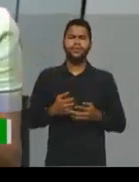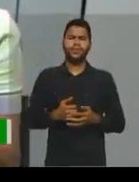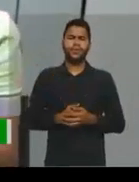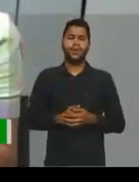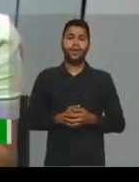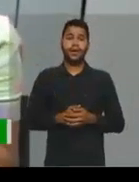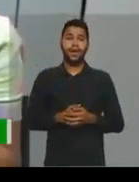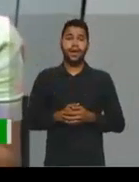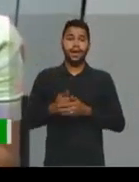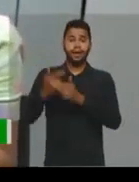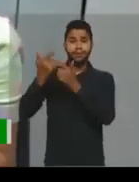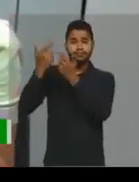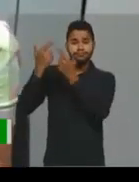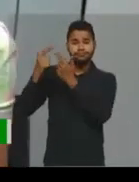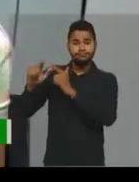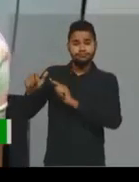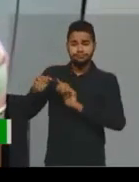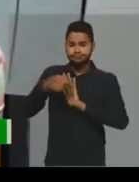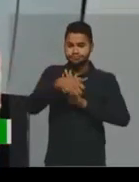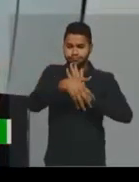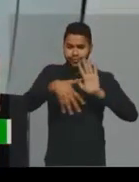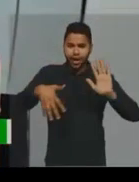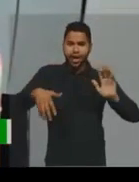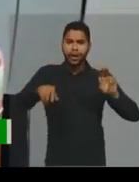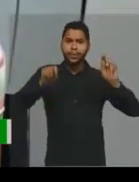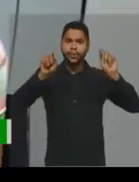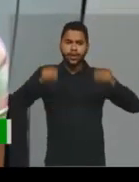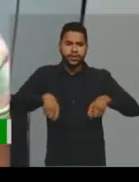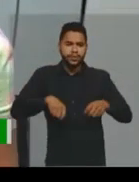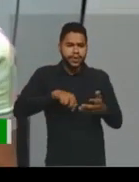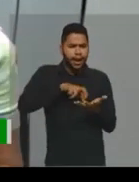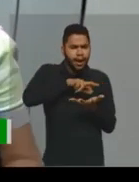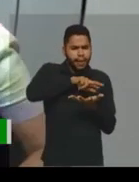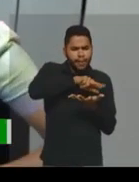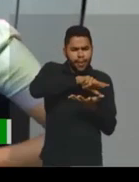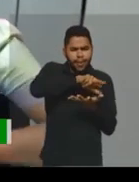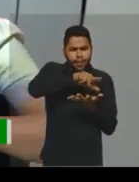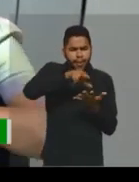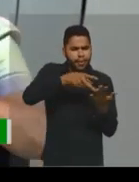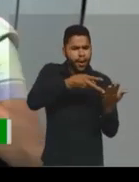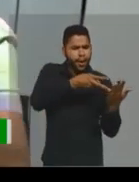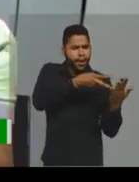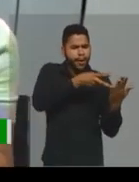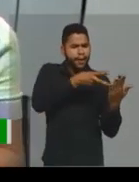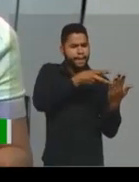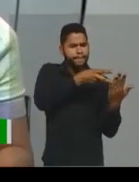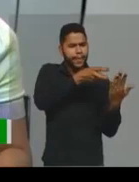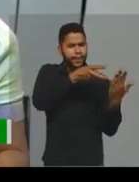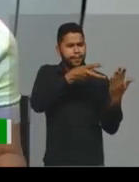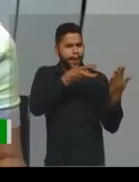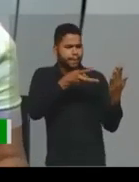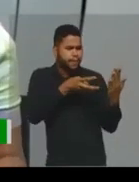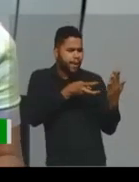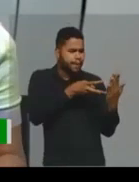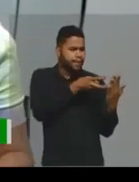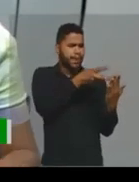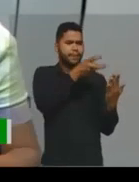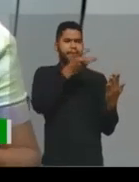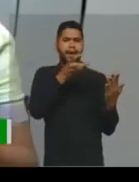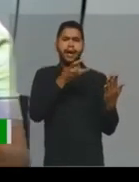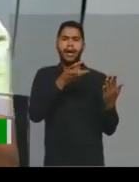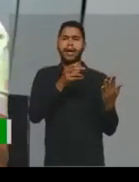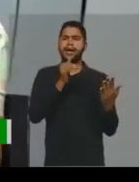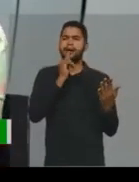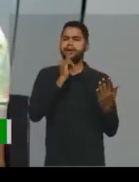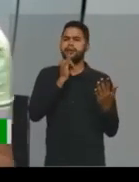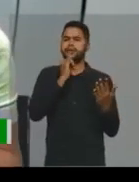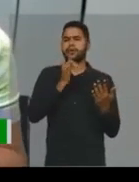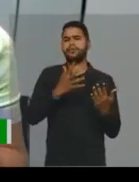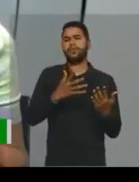Porque a figura de linguagem nos dá essa possibilidade. É isso, professora? Então, você encontra muito em músicas,